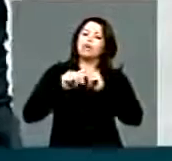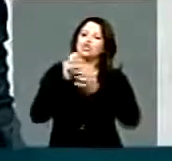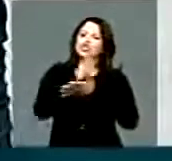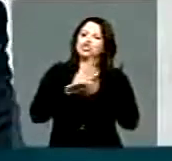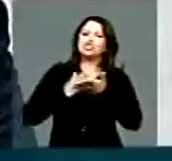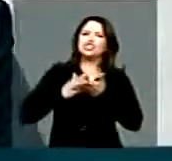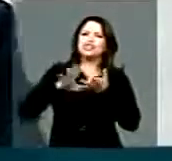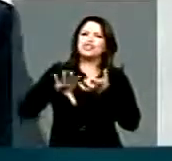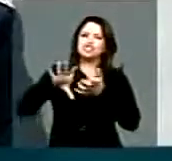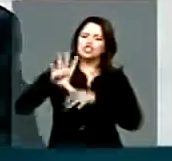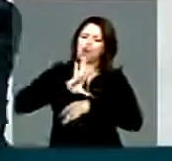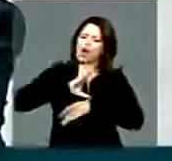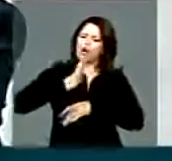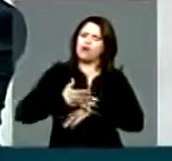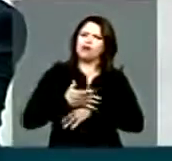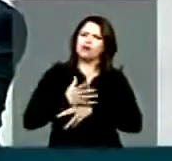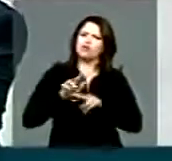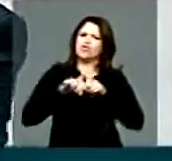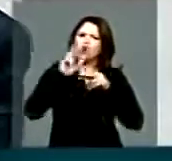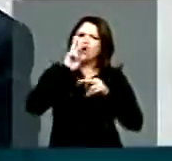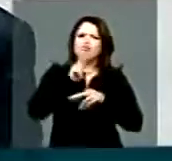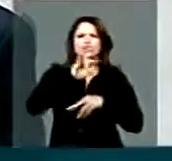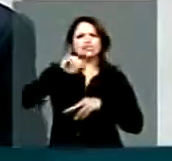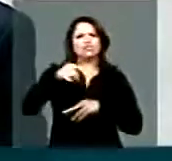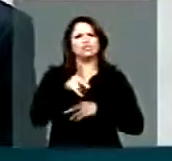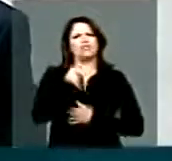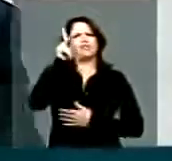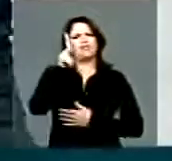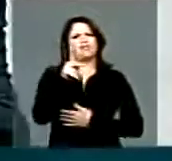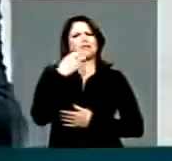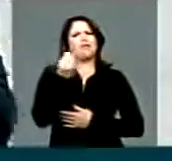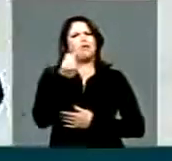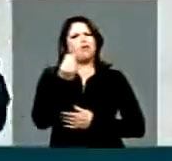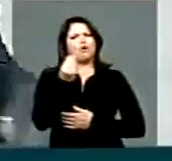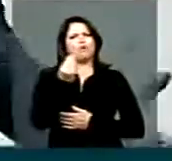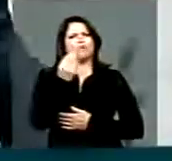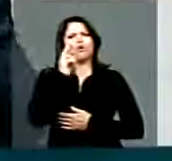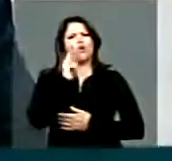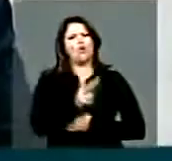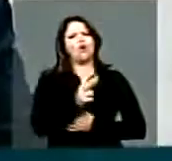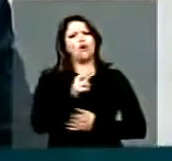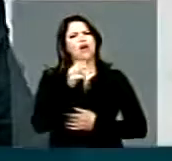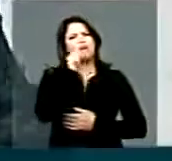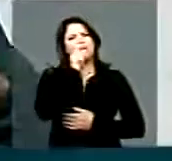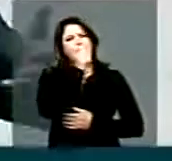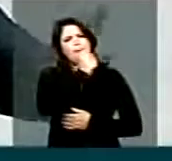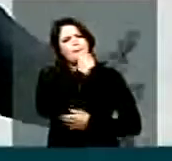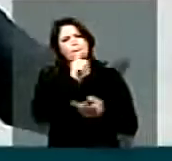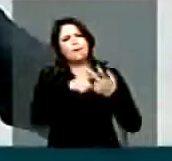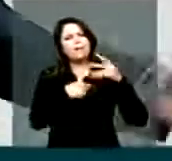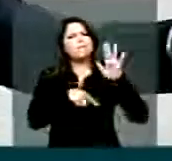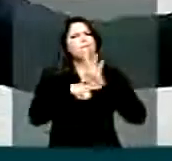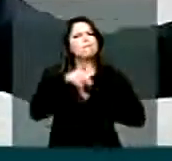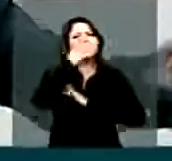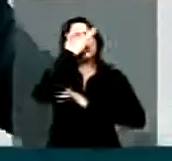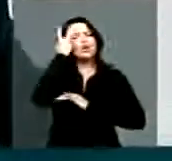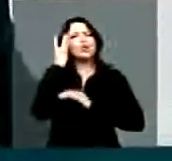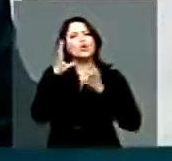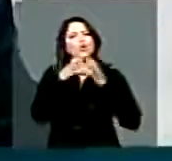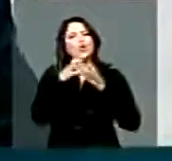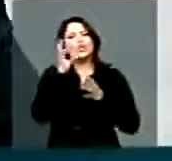dessa audácia. Olha o Juscelino Kubitschek, olha o Abapá, pergunta ao